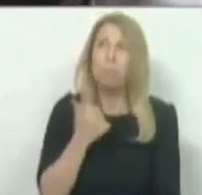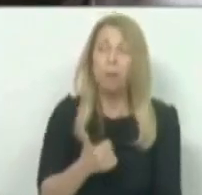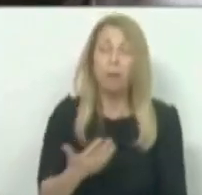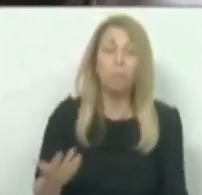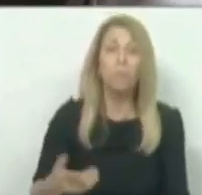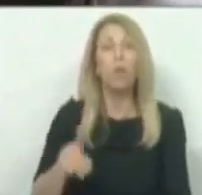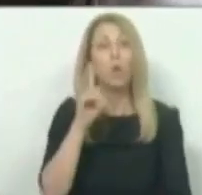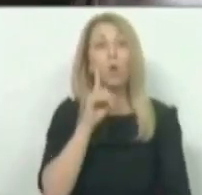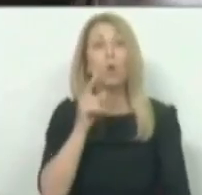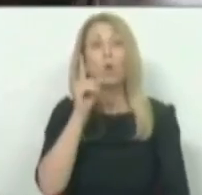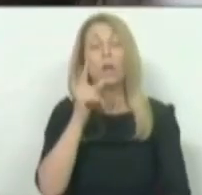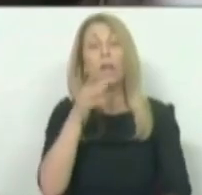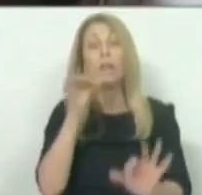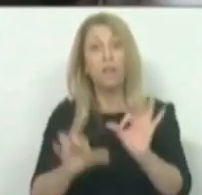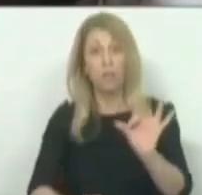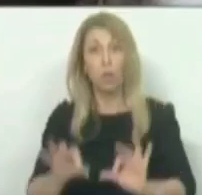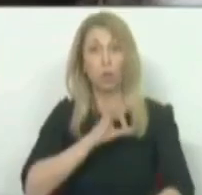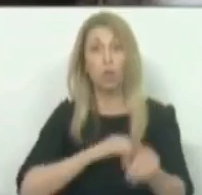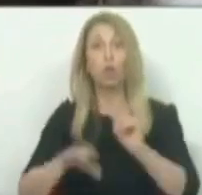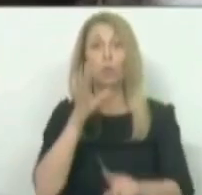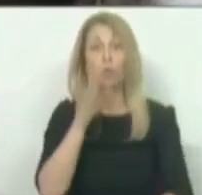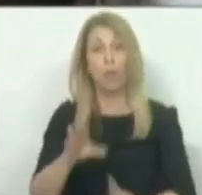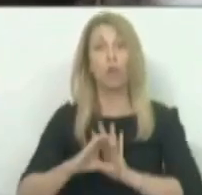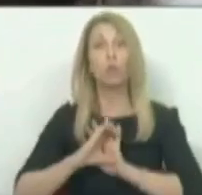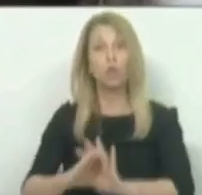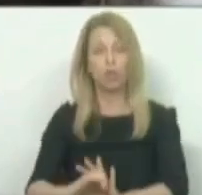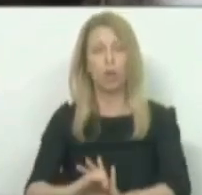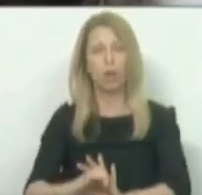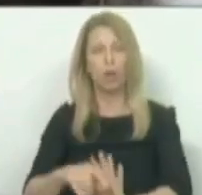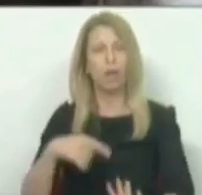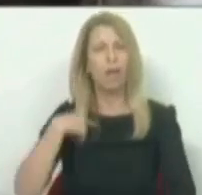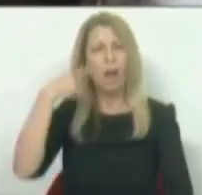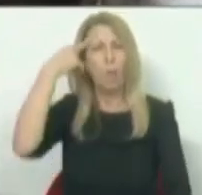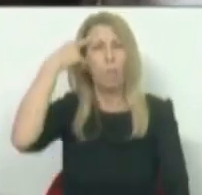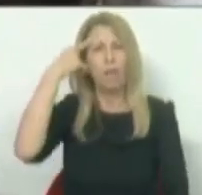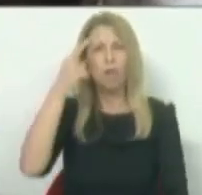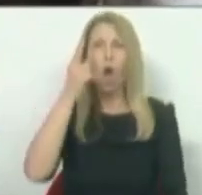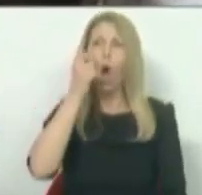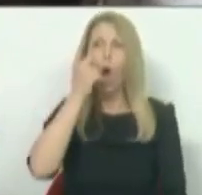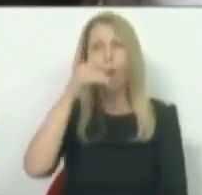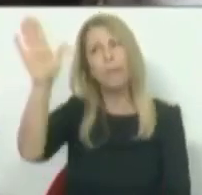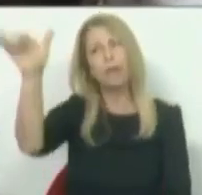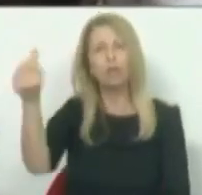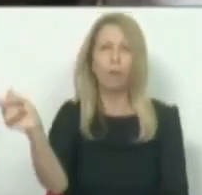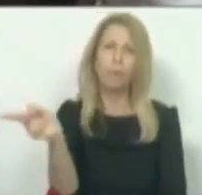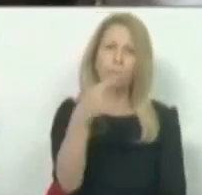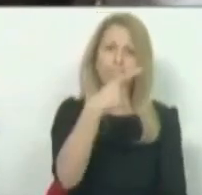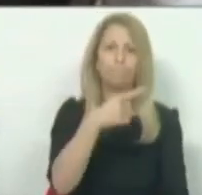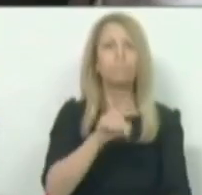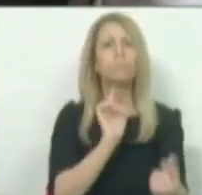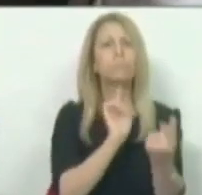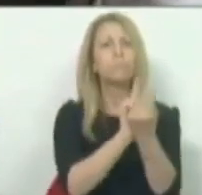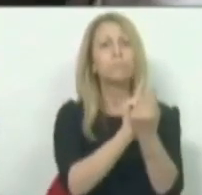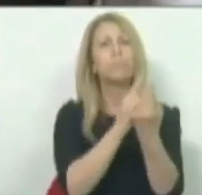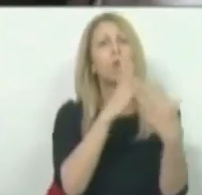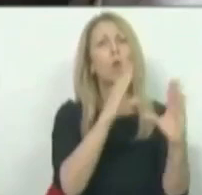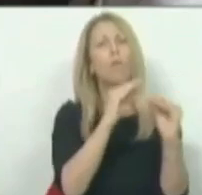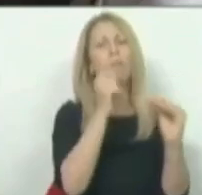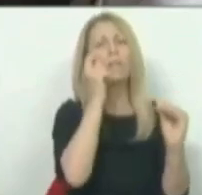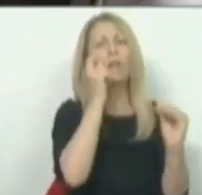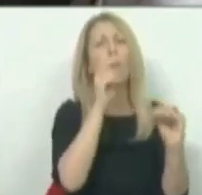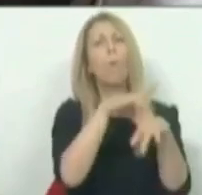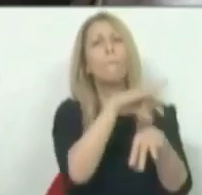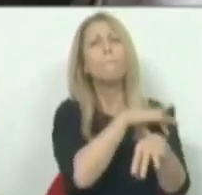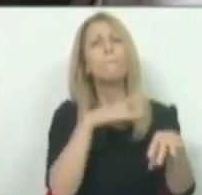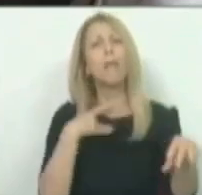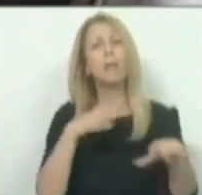nem lhe passa pela cabeça que um homem seja chamado a conversar com um médico sobre planeamento familiar